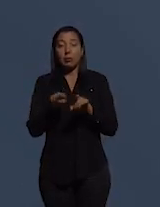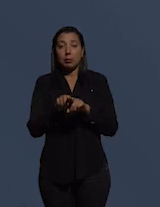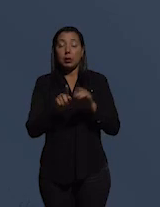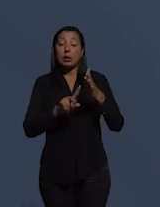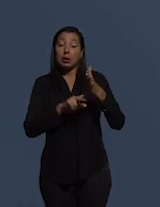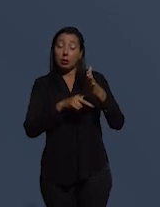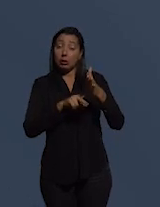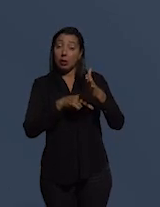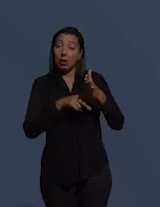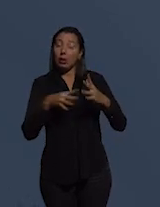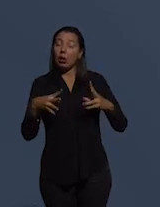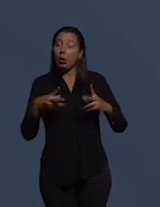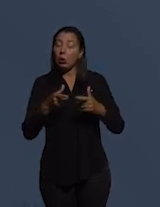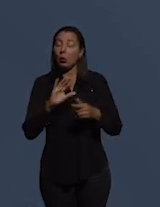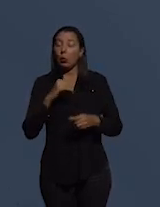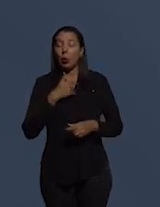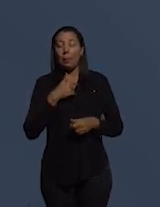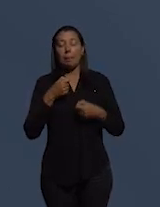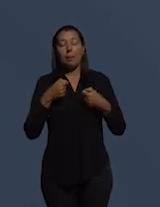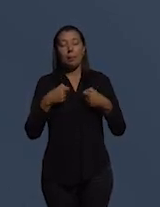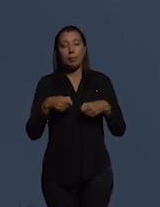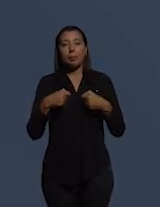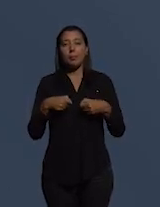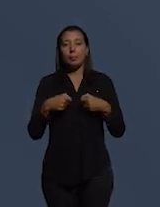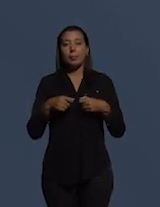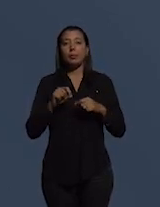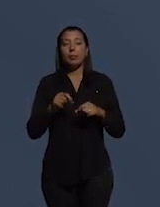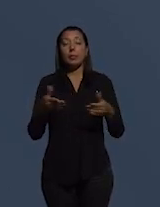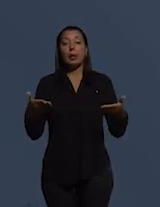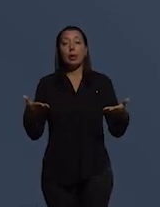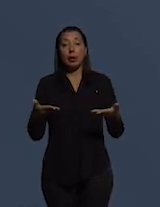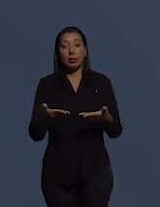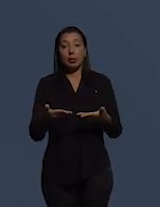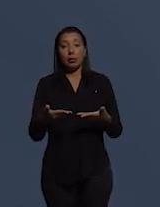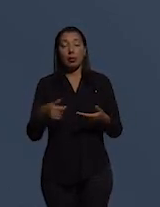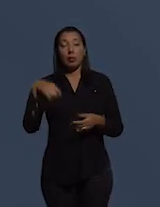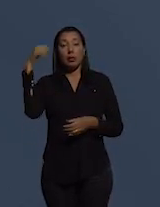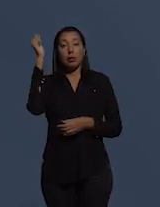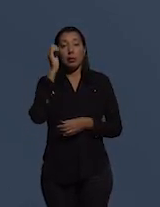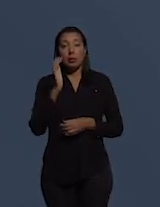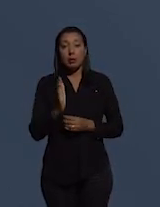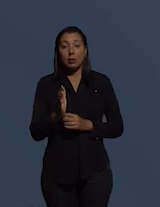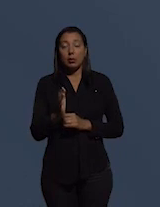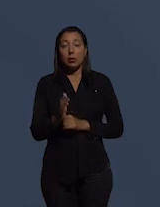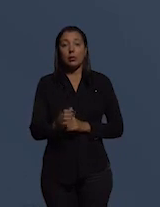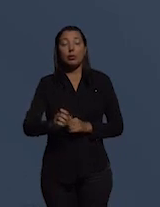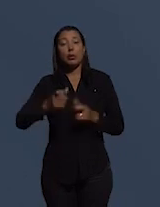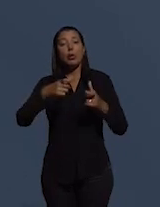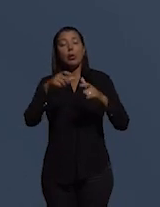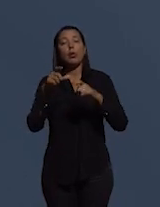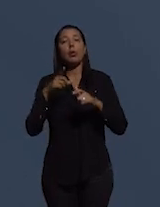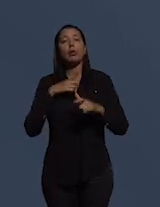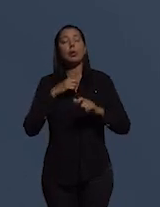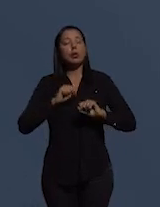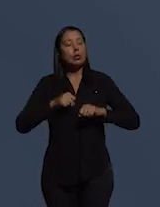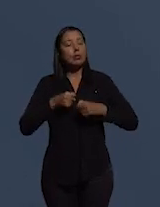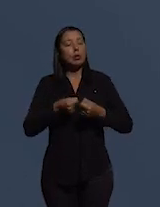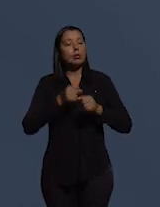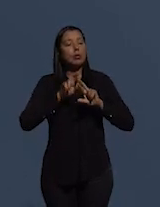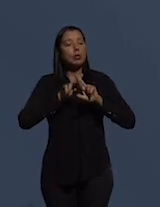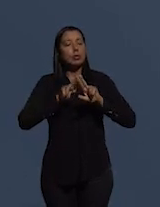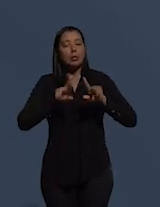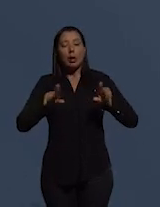pessoal, isso é tudo que nós precisamos neste momento no Brasil, convergência de esforços dos vários